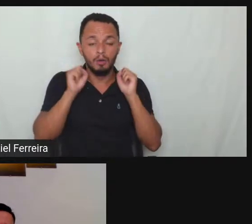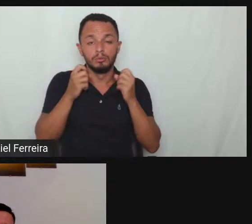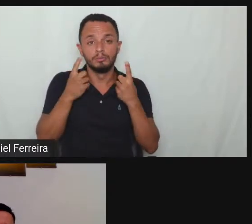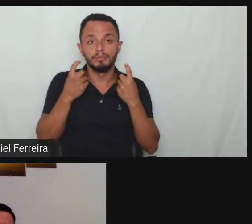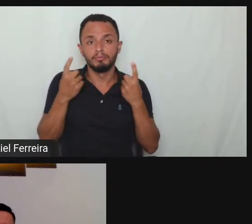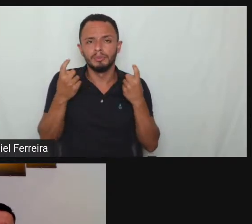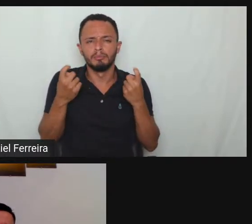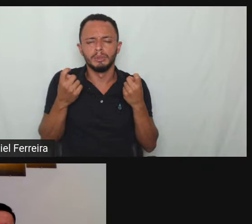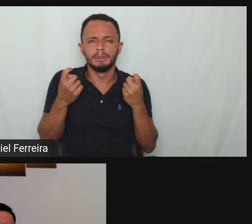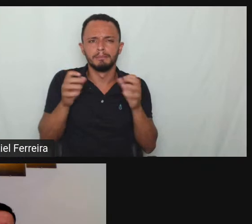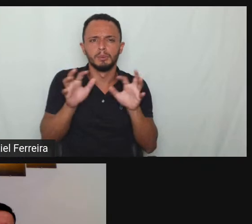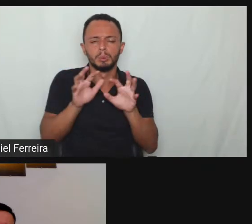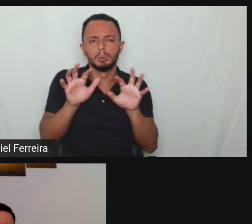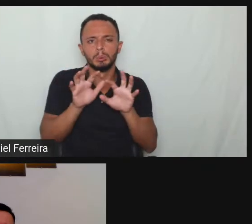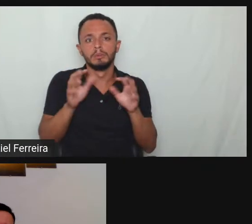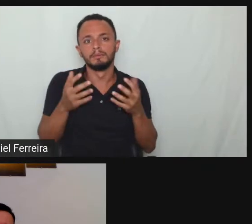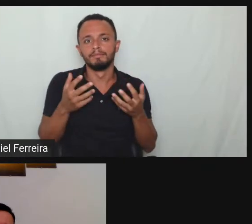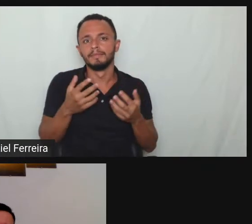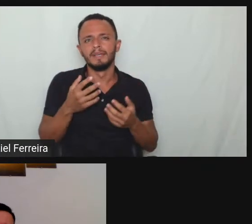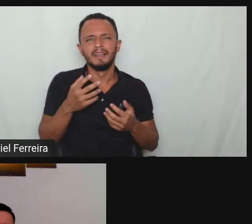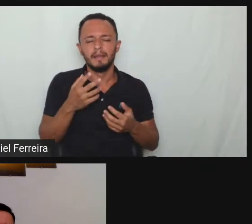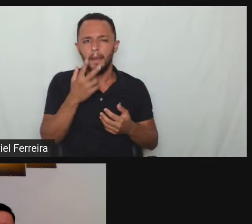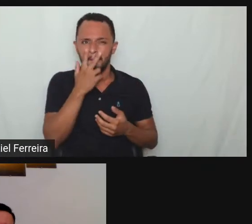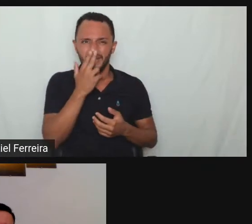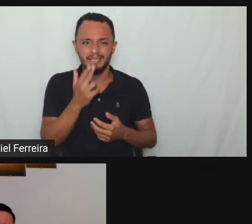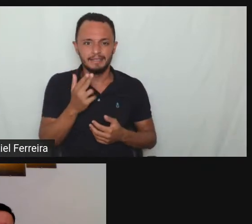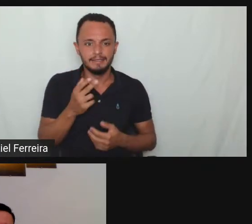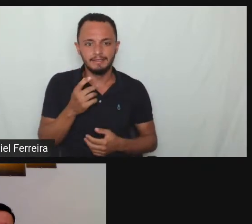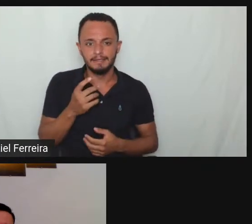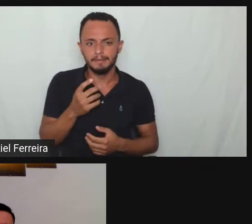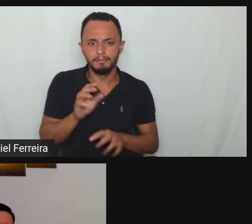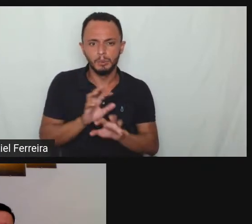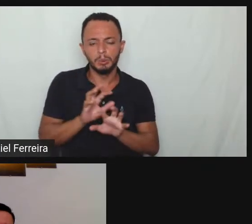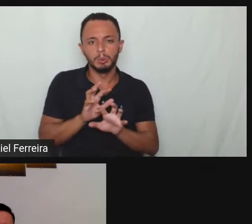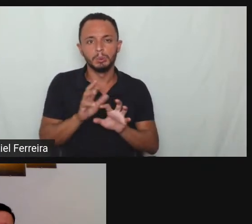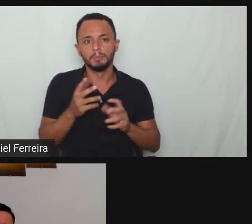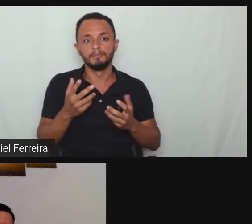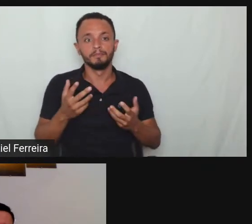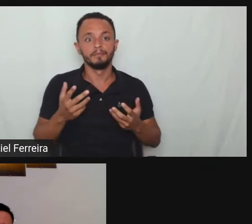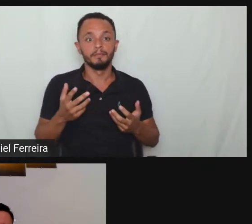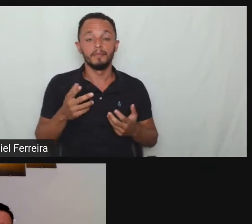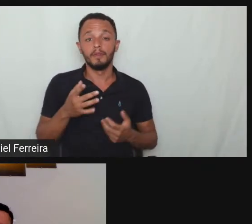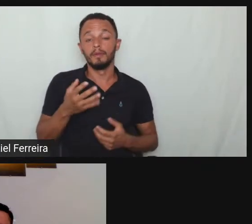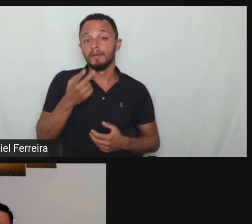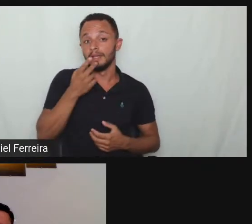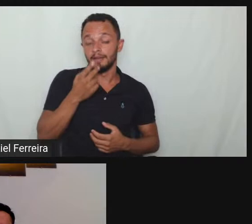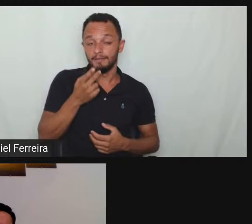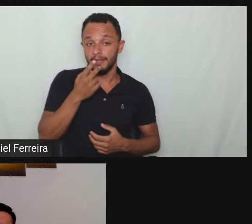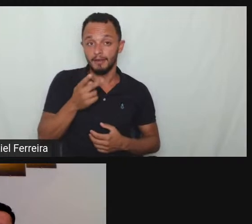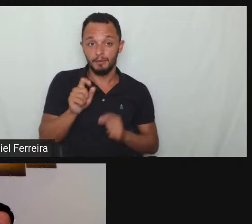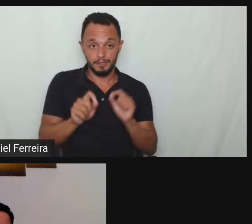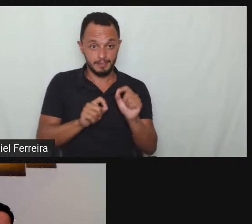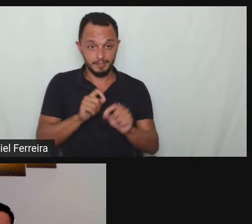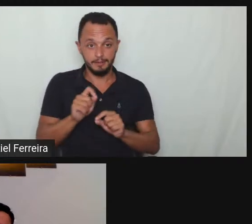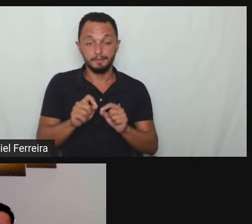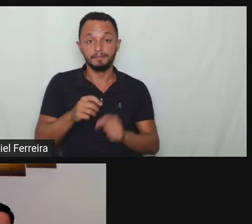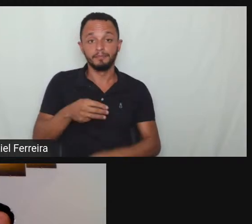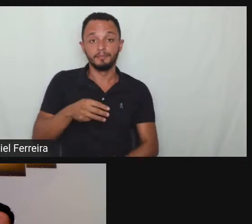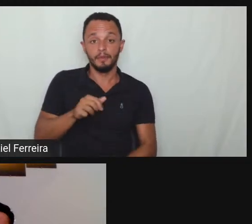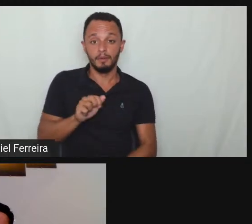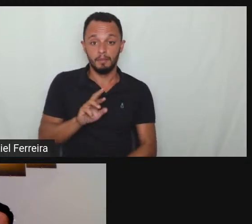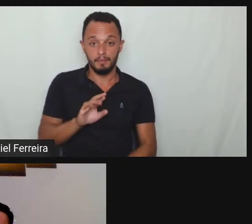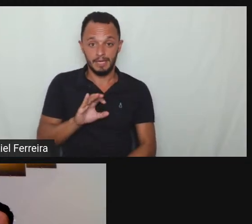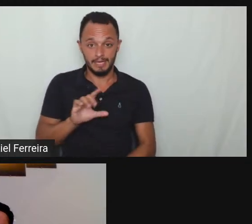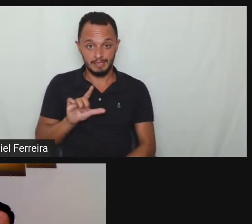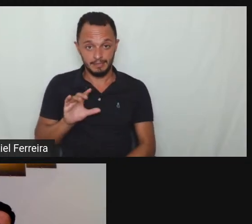próximas perguntinhas que o Marcelo está a clarecer eu só queria destacar para vocês que Marcelo pontuou a lei